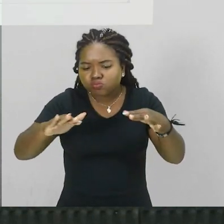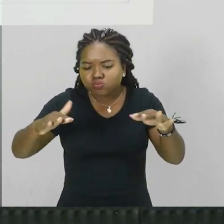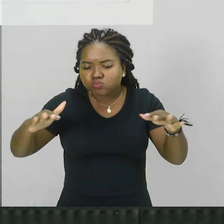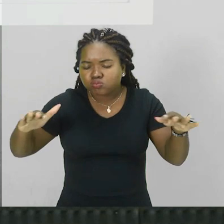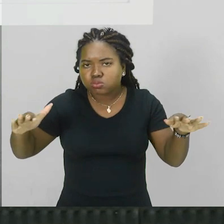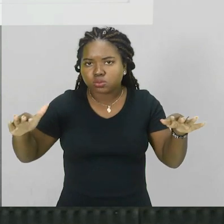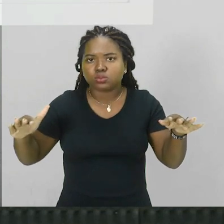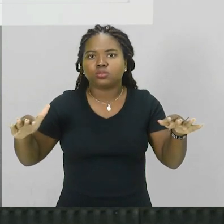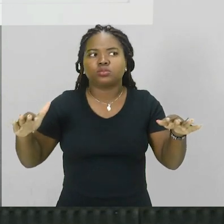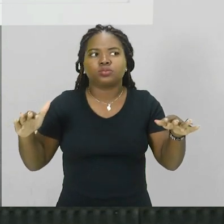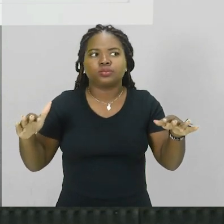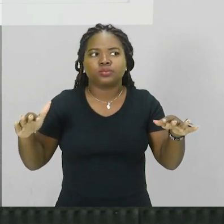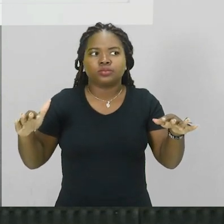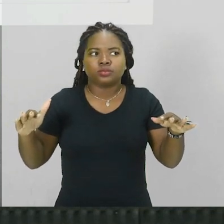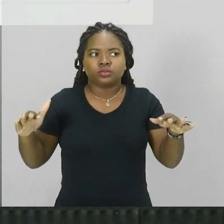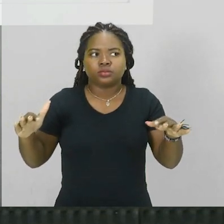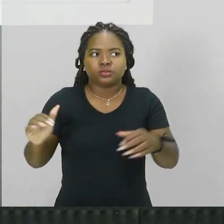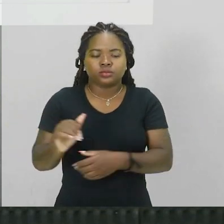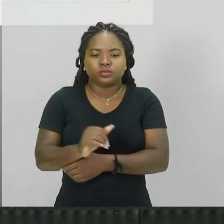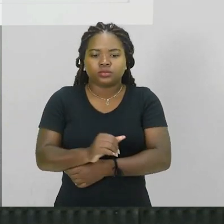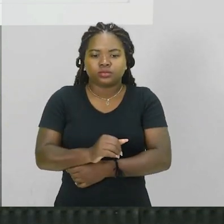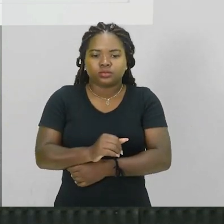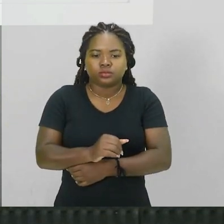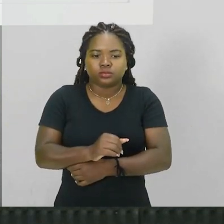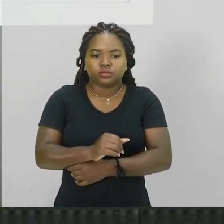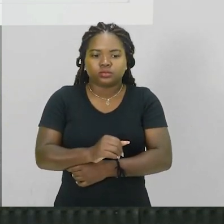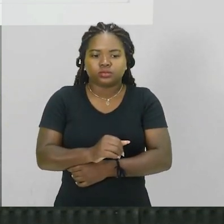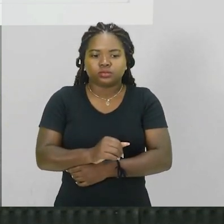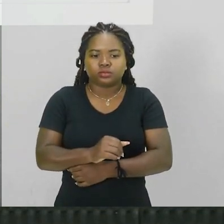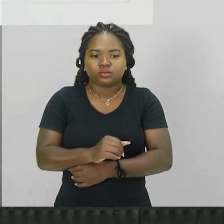ok? por uma questão, né,